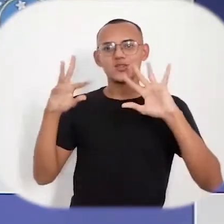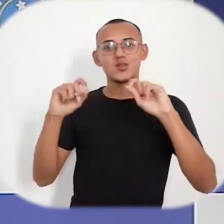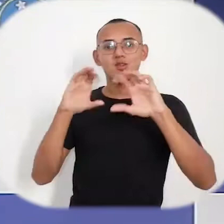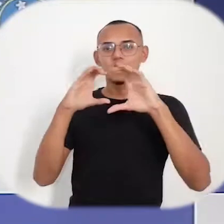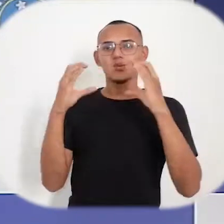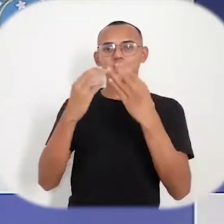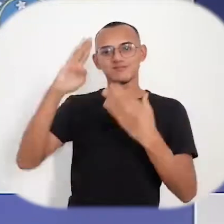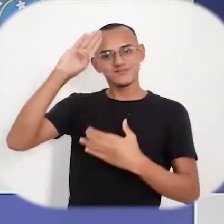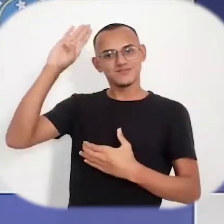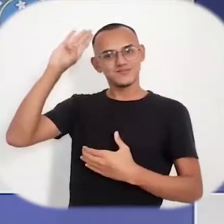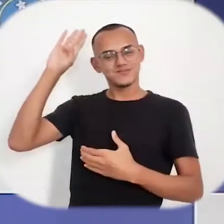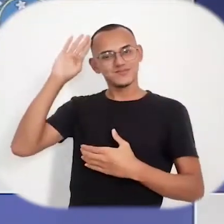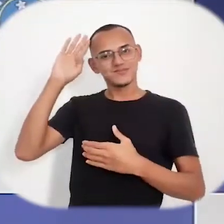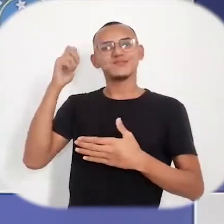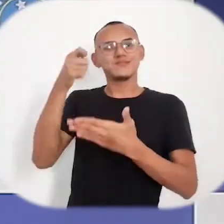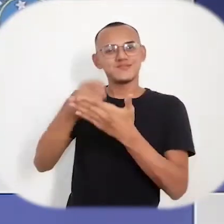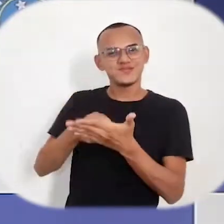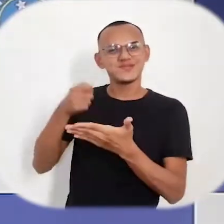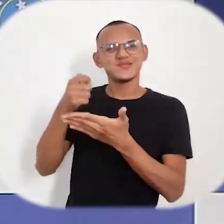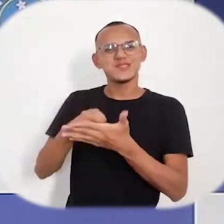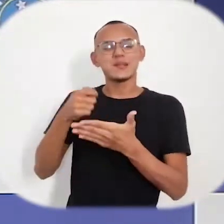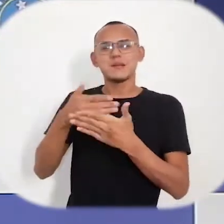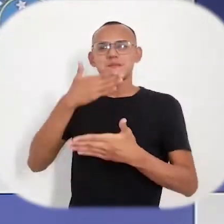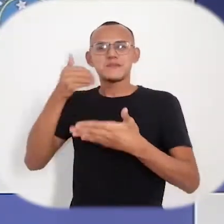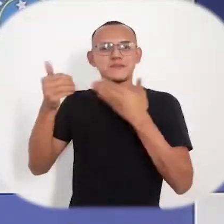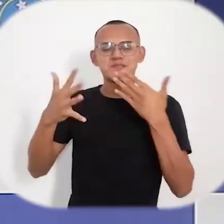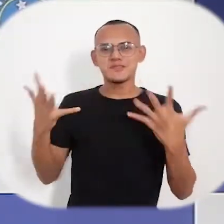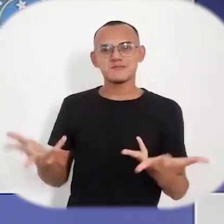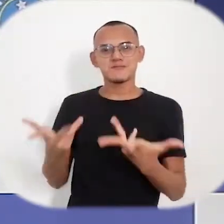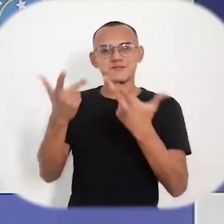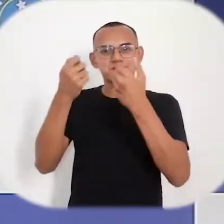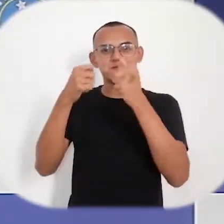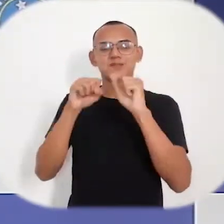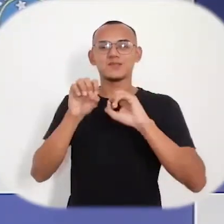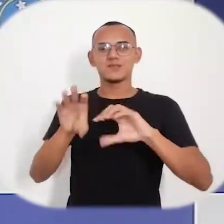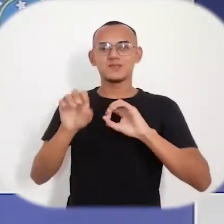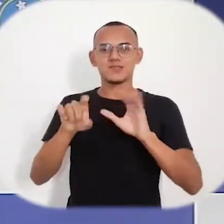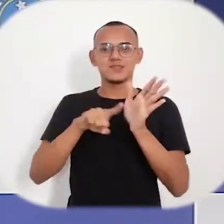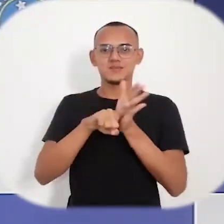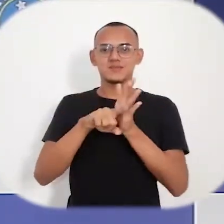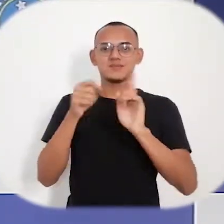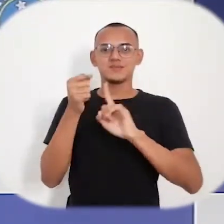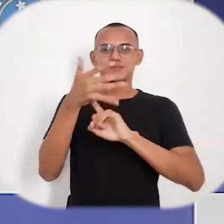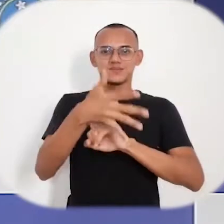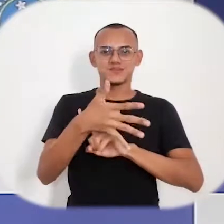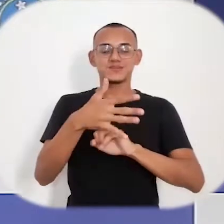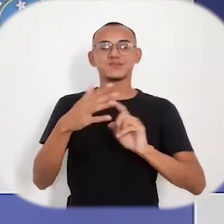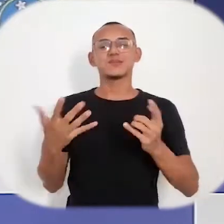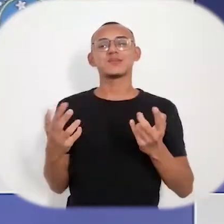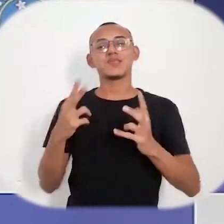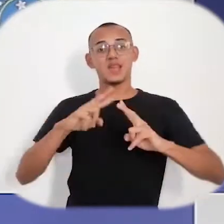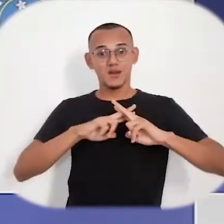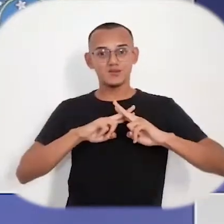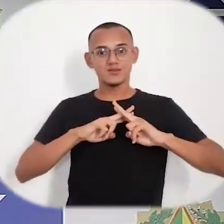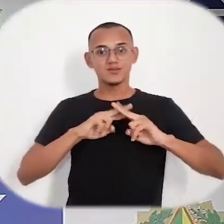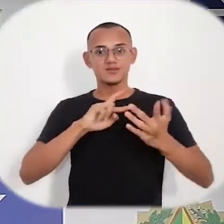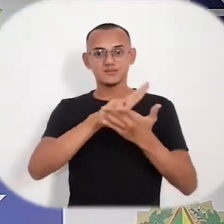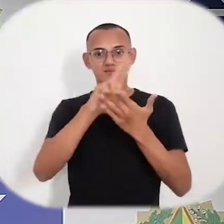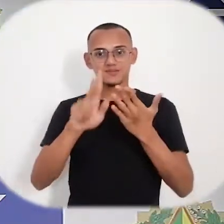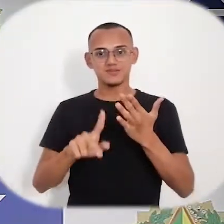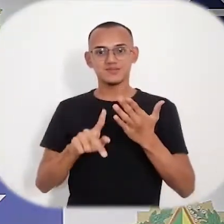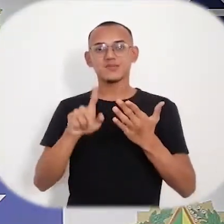esforços, de toda a comunidade acadêmica, para fazer crescer a qualidade do ensino, da pesquisa e da extensão.